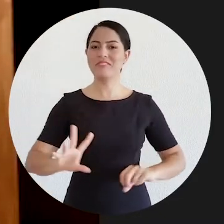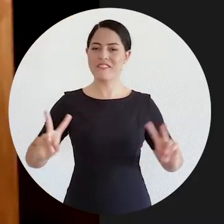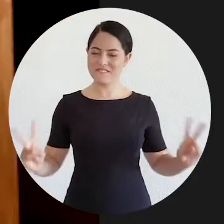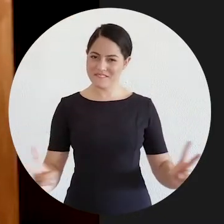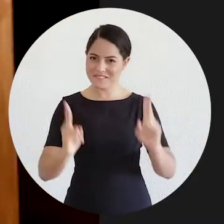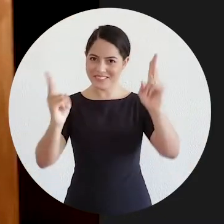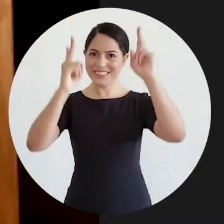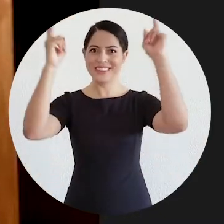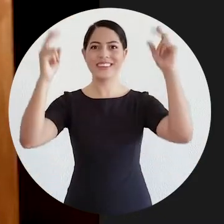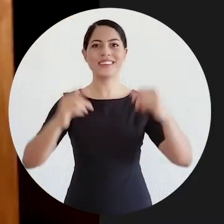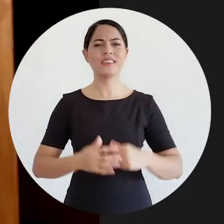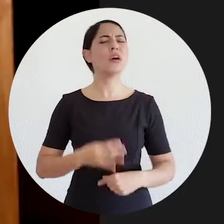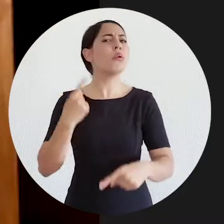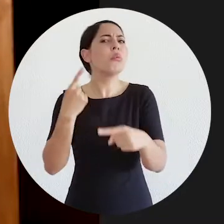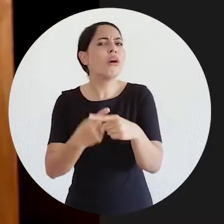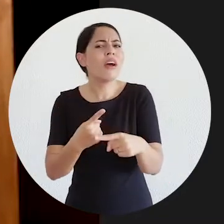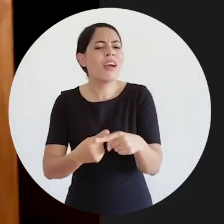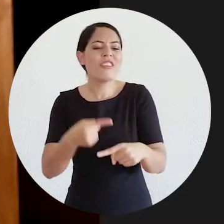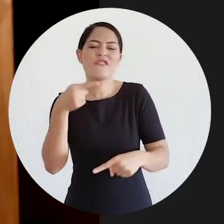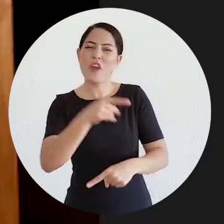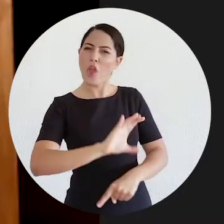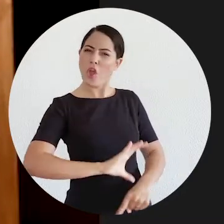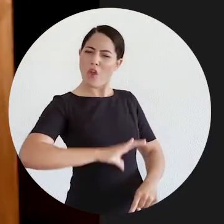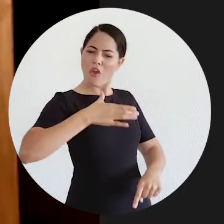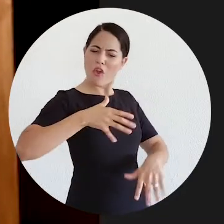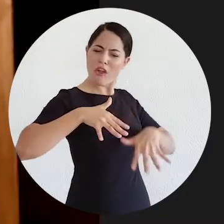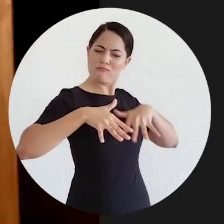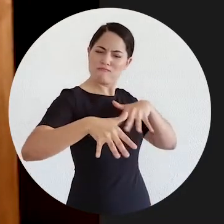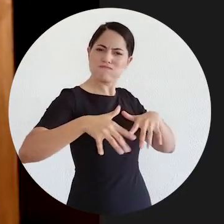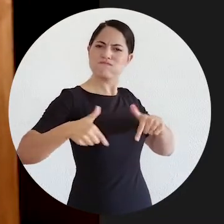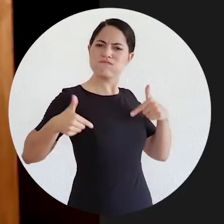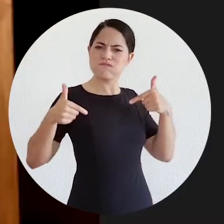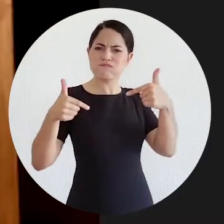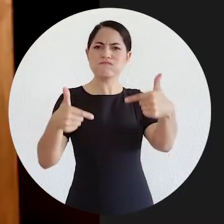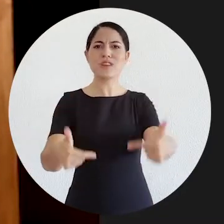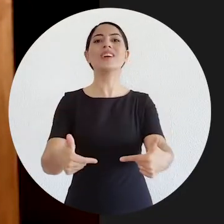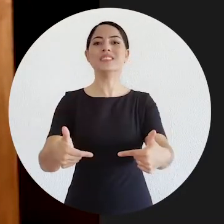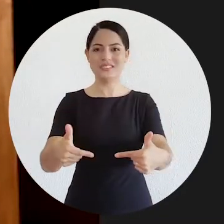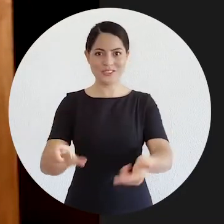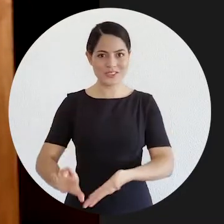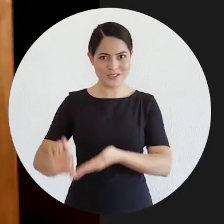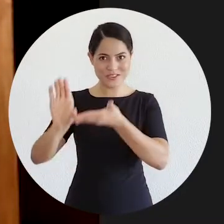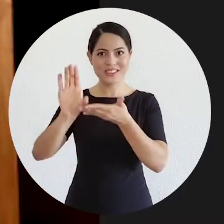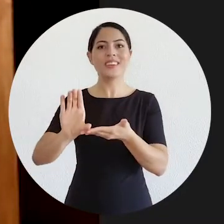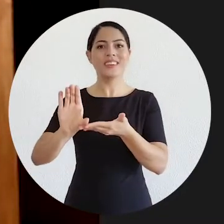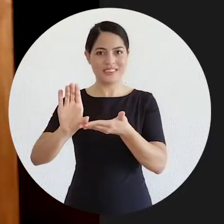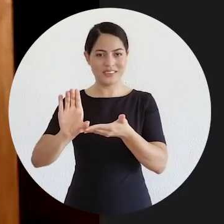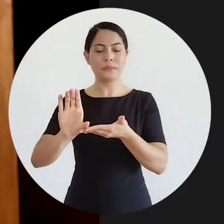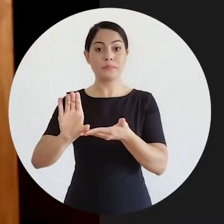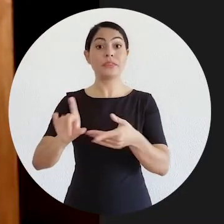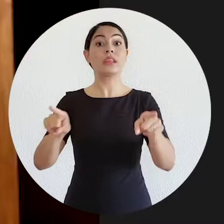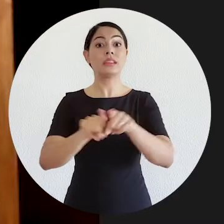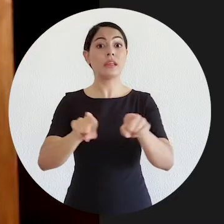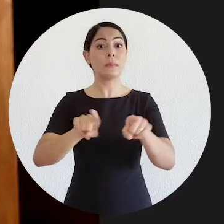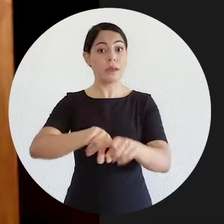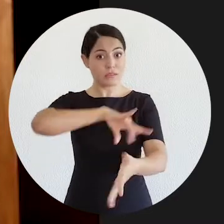porque foi um ato de coragem dos conselheiros, foi um ato de